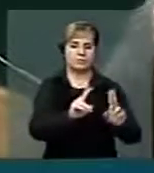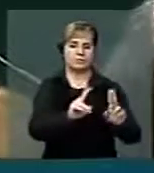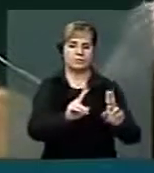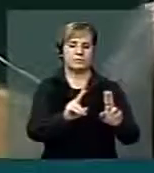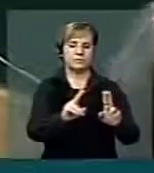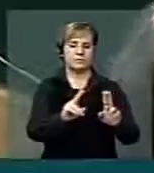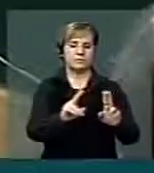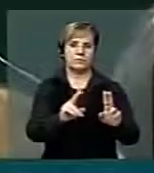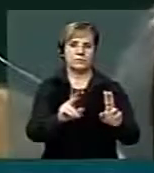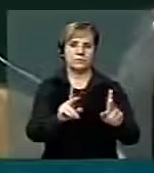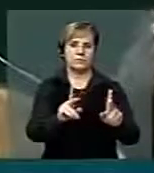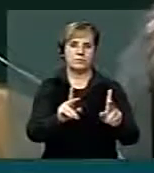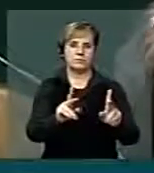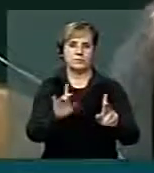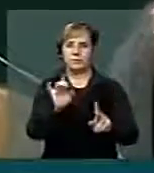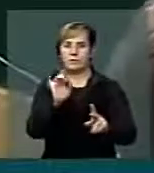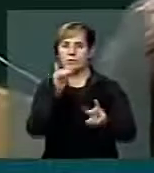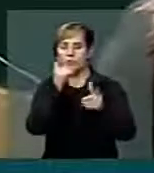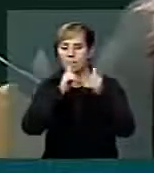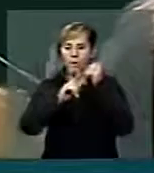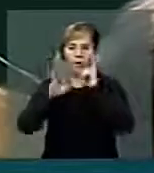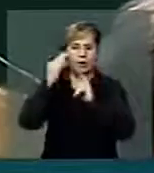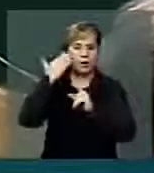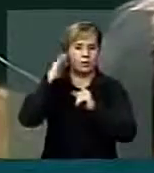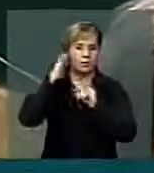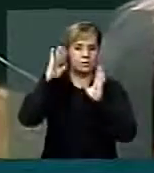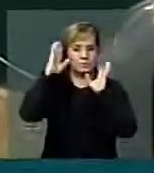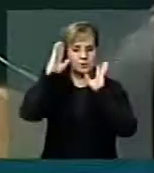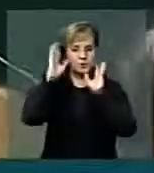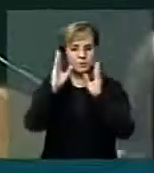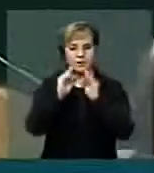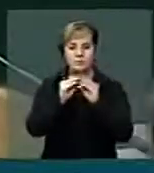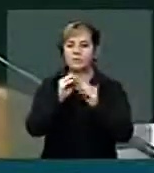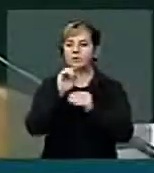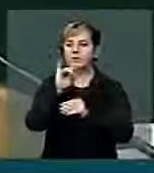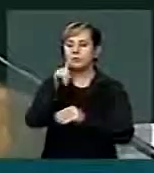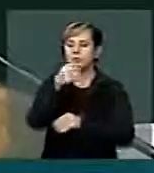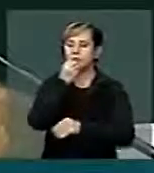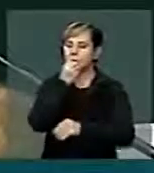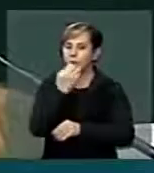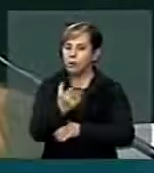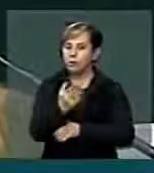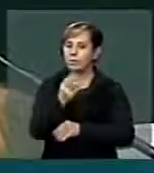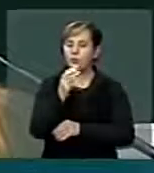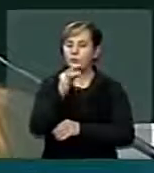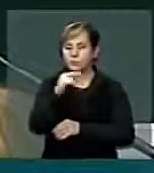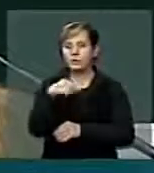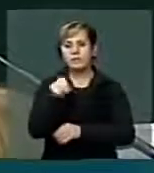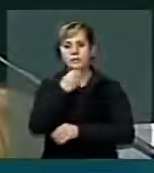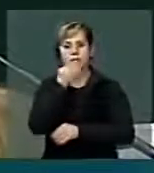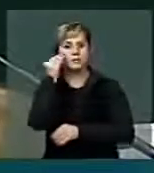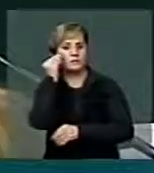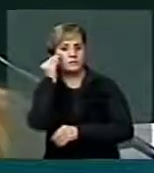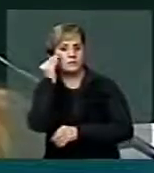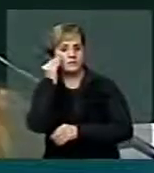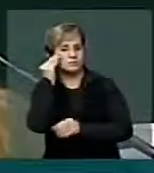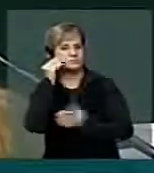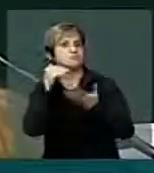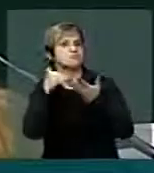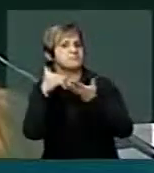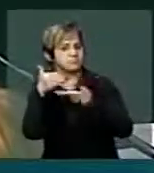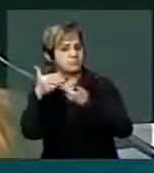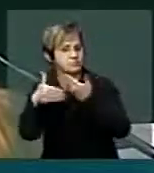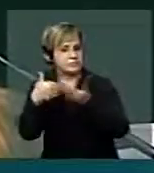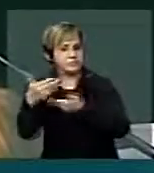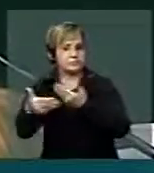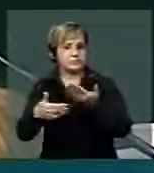compreender ou a entender que ele é bom a partir da qual nós fomos experimentando. Essa é a